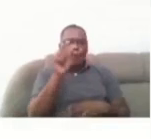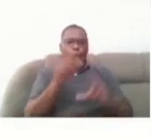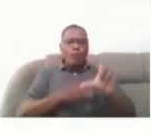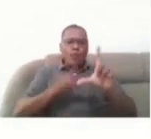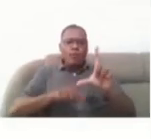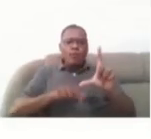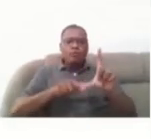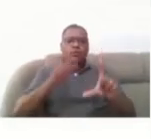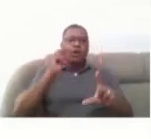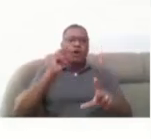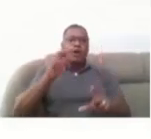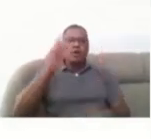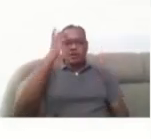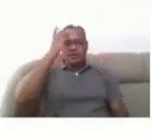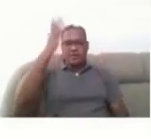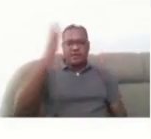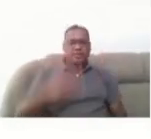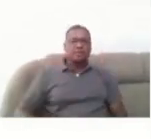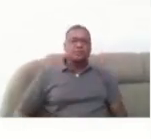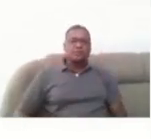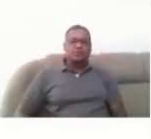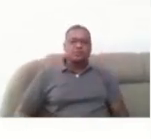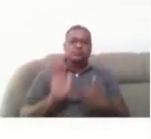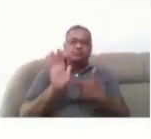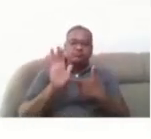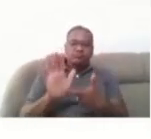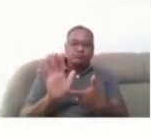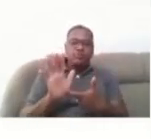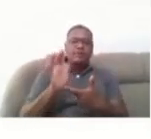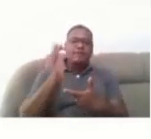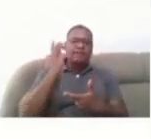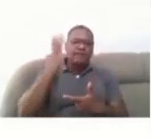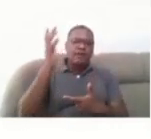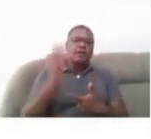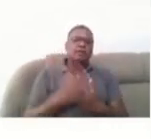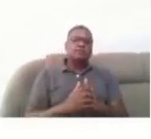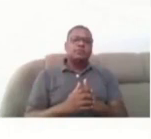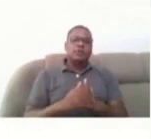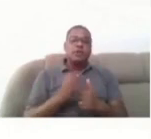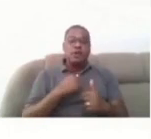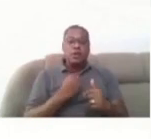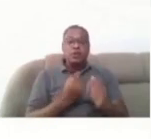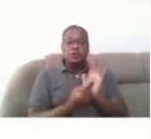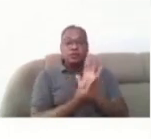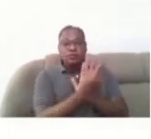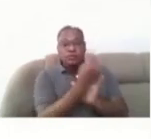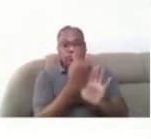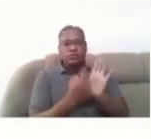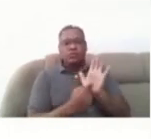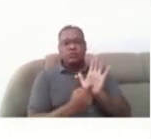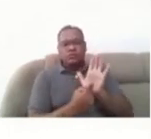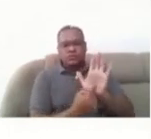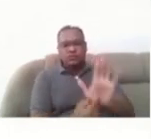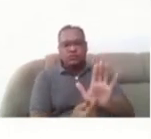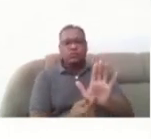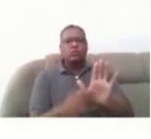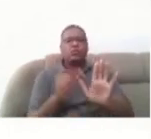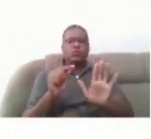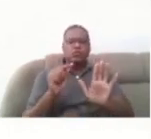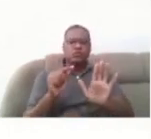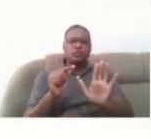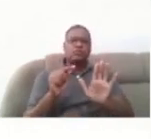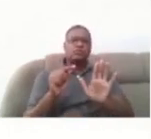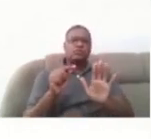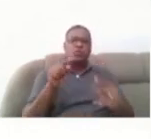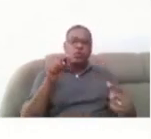deve ser para facilitar a contenção. Então, se eu for utilizar alguma ilustração que seja voltada ao conteúdo